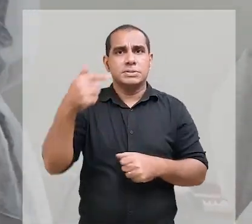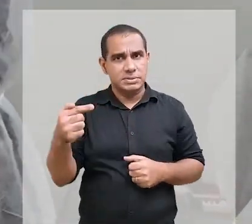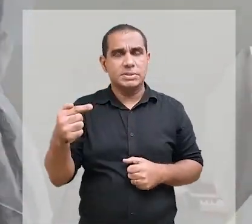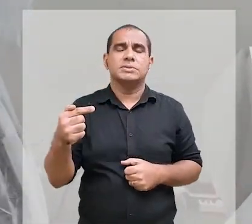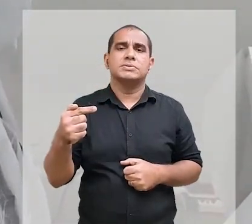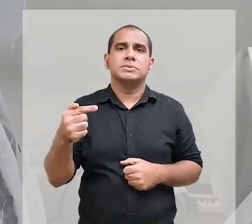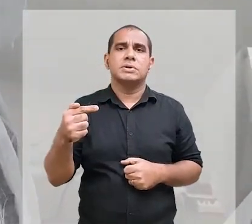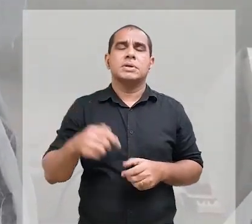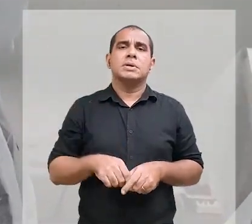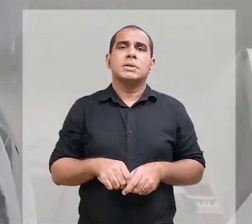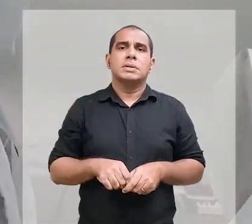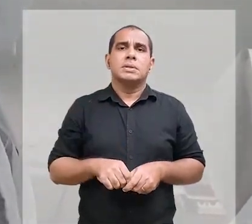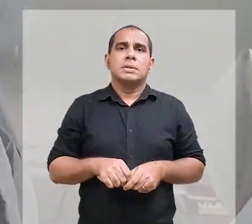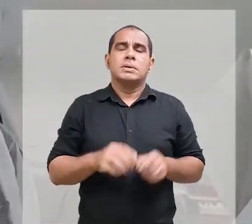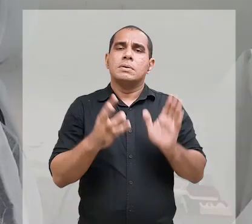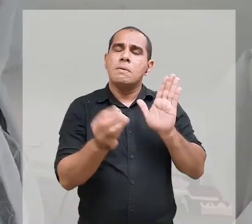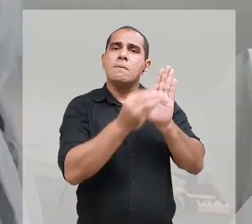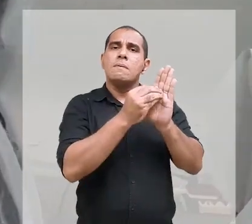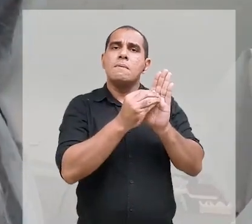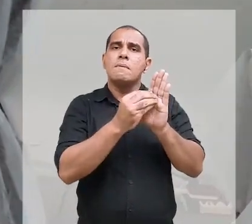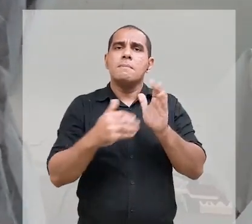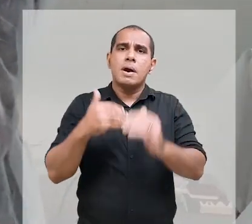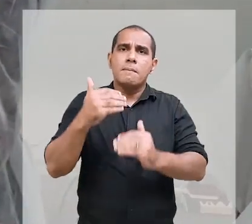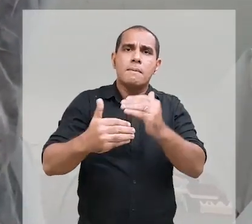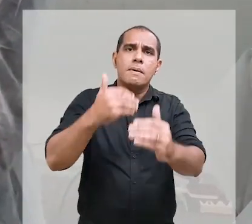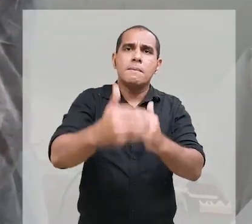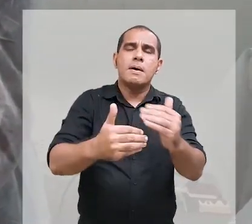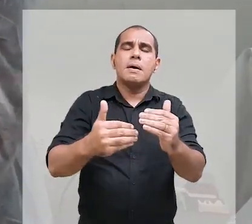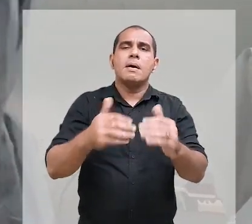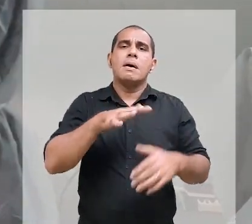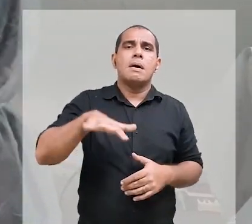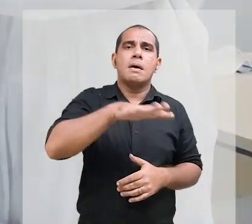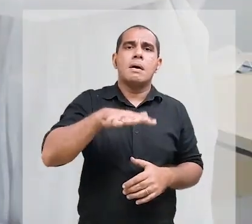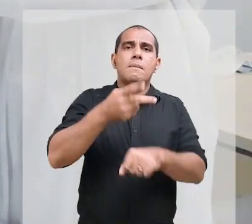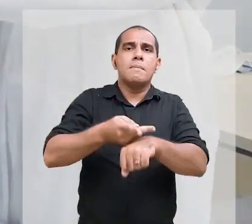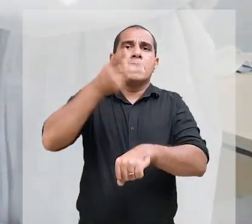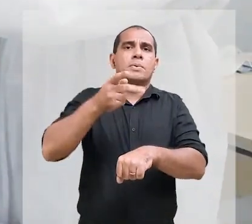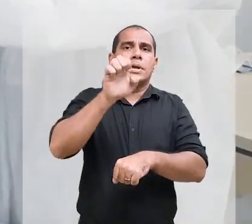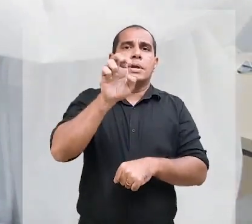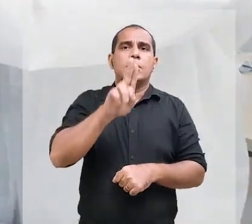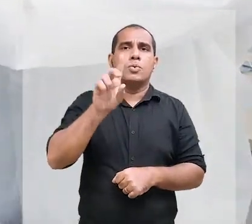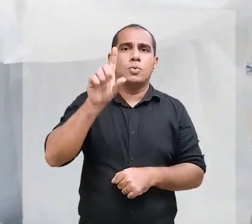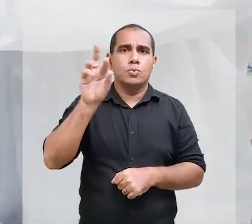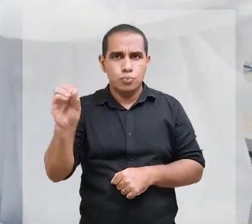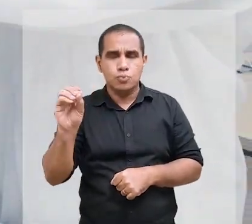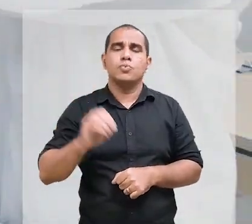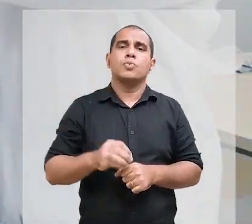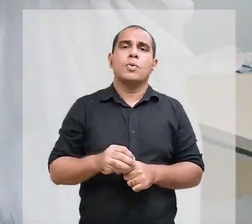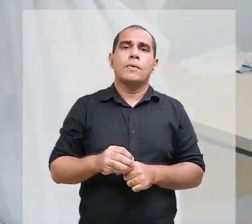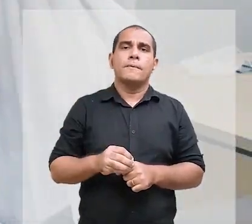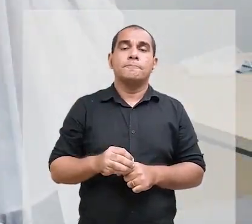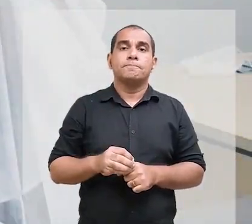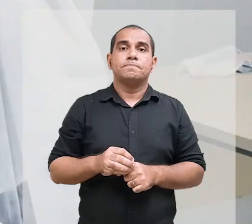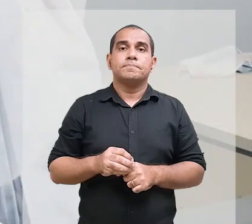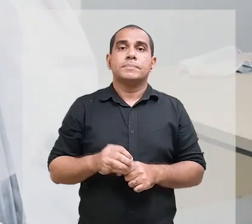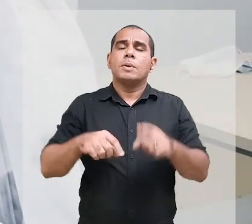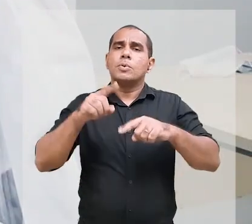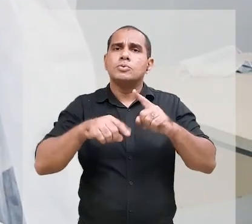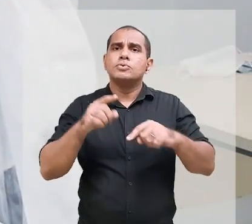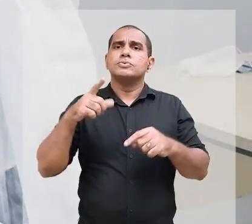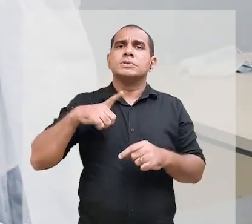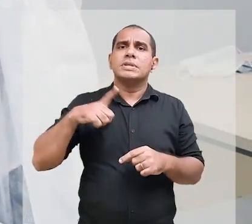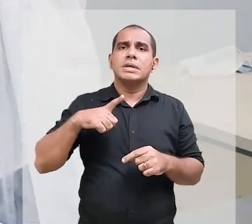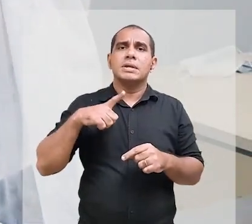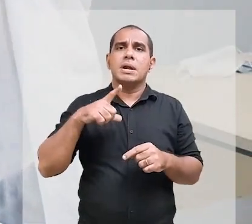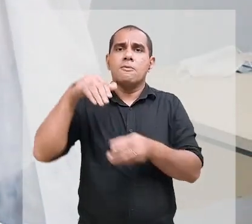17 países do território e integrou o cronograma de etapas do Prêmio Euro de Inovação na Saúde. Agora, os produtos